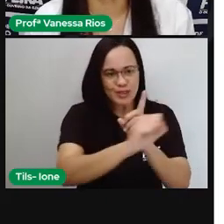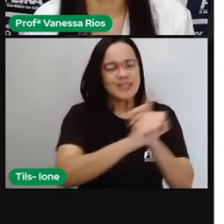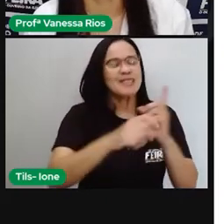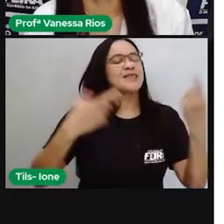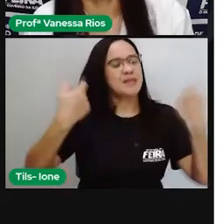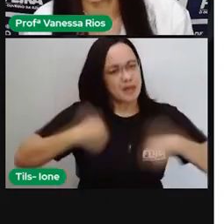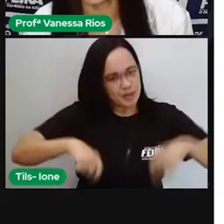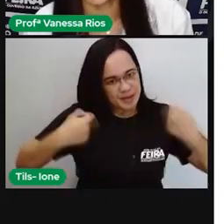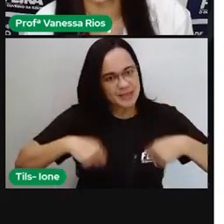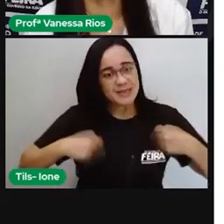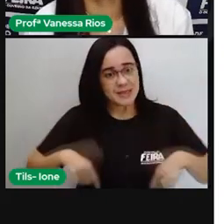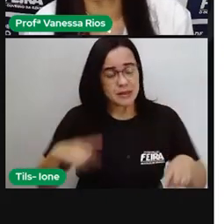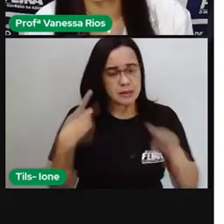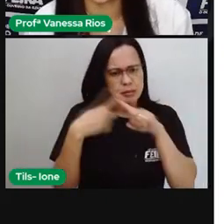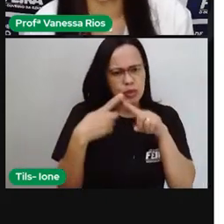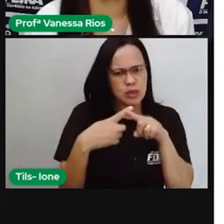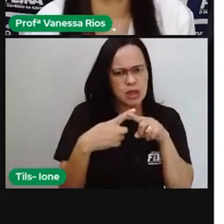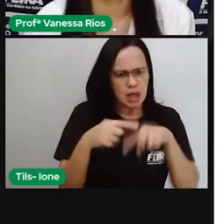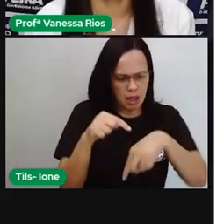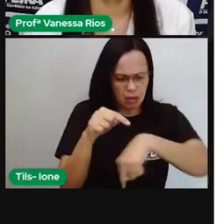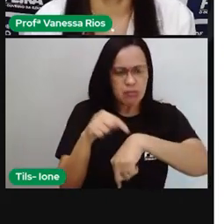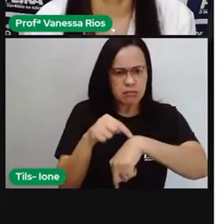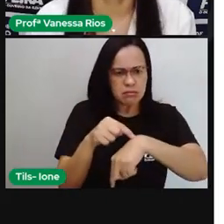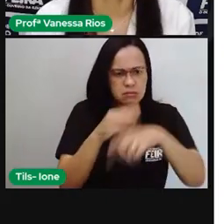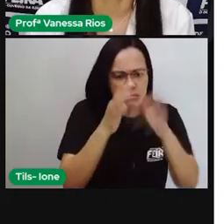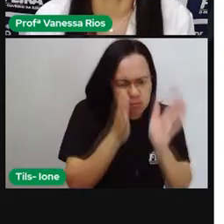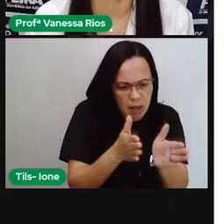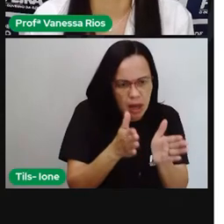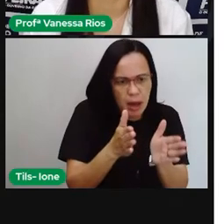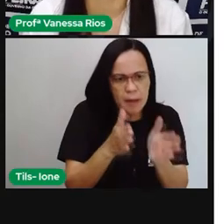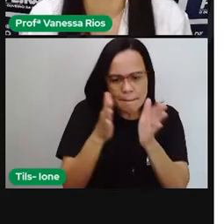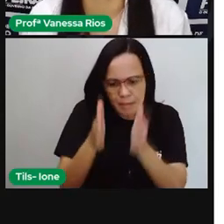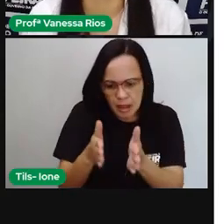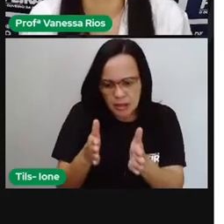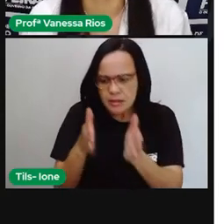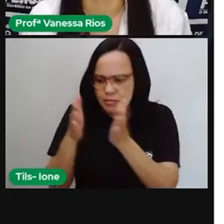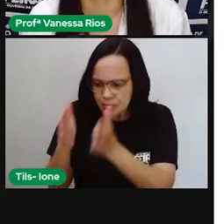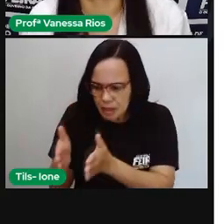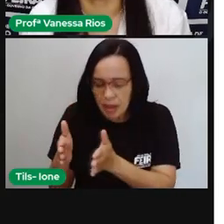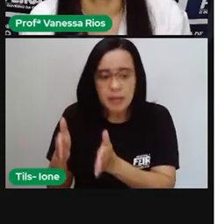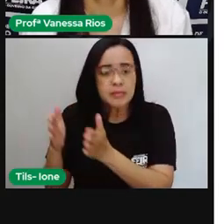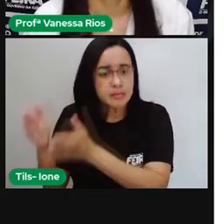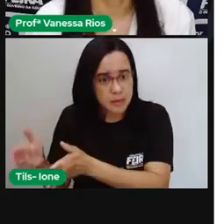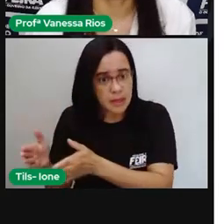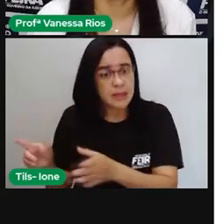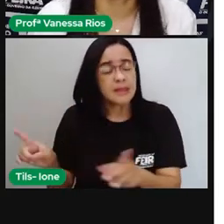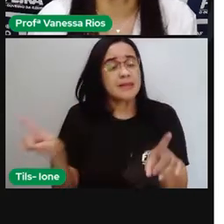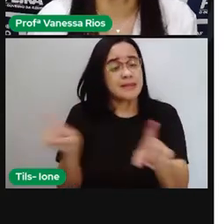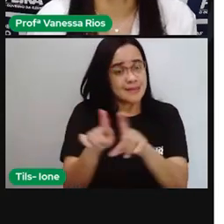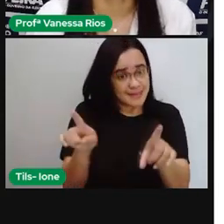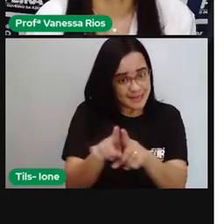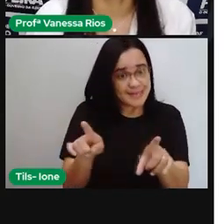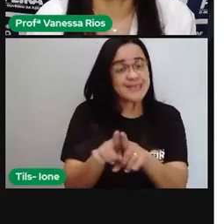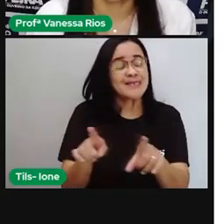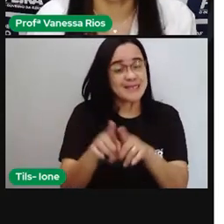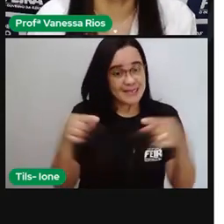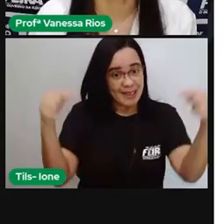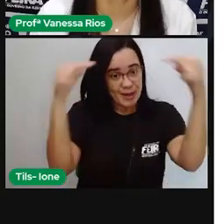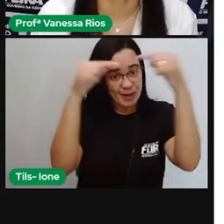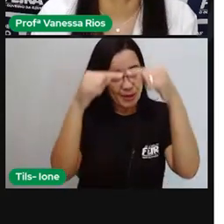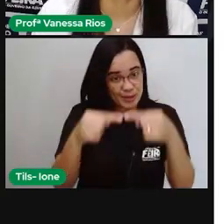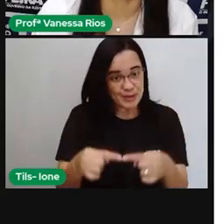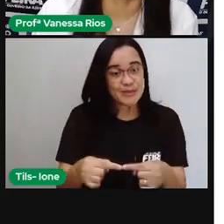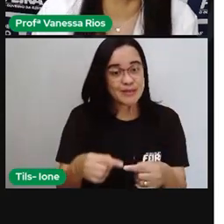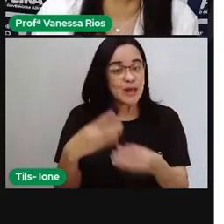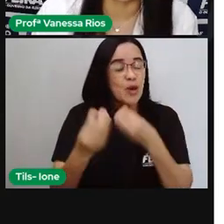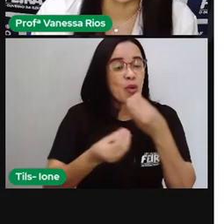ordem cronológica o que é isso? é uma ordem relacionada ao tempo então normalmente as biografias elas